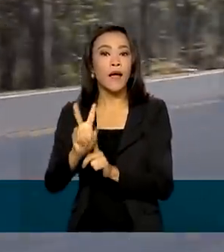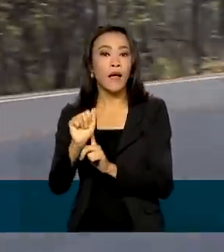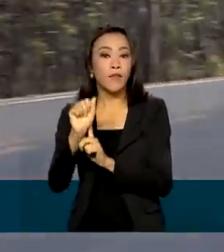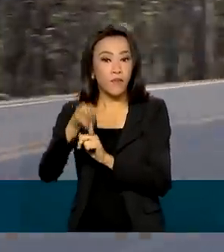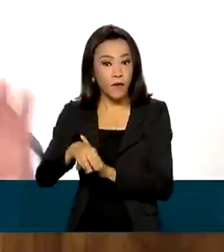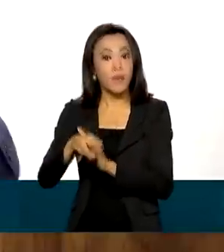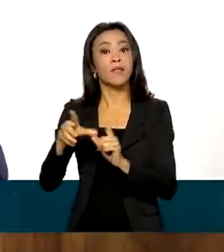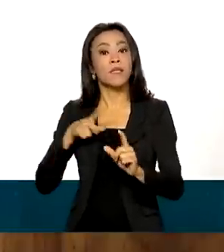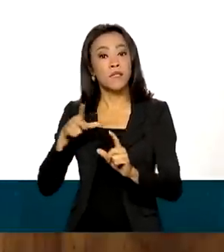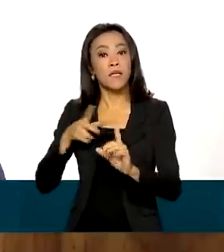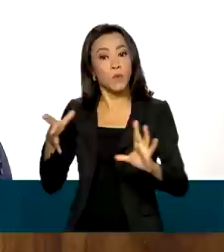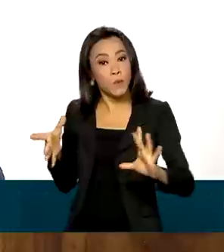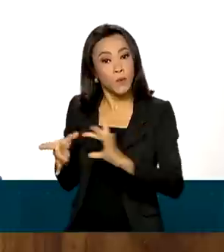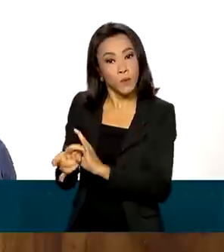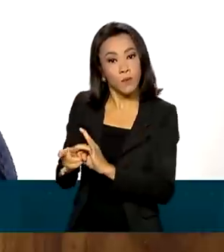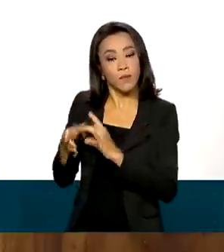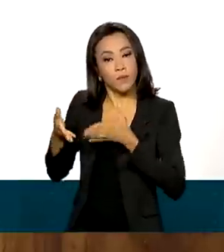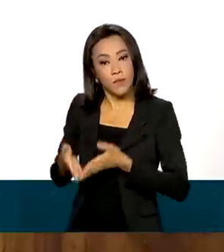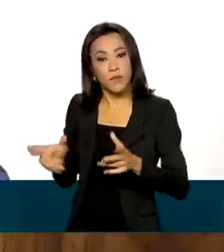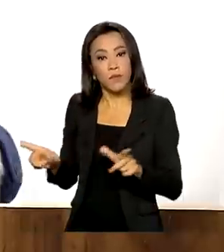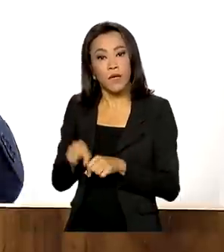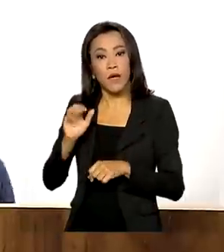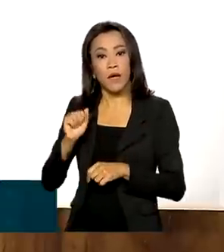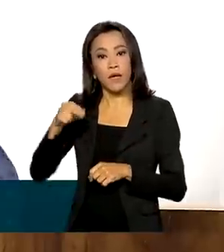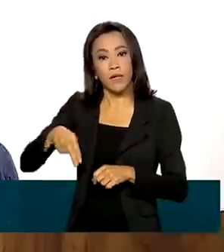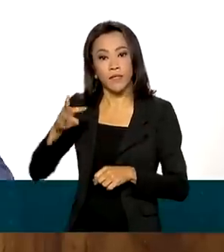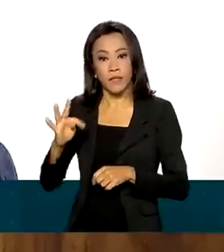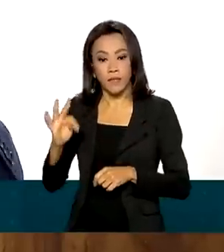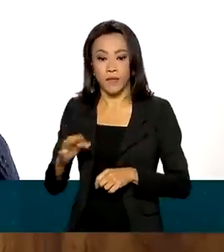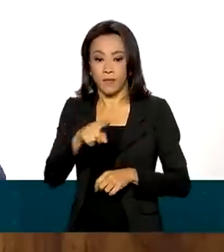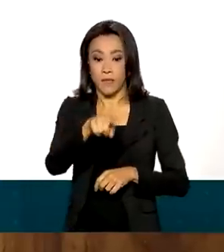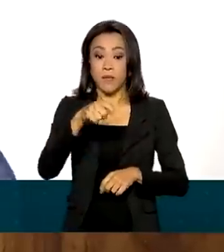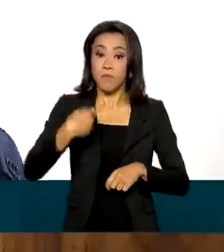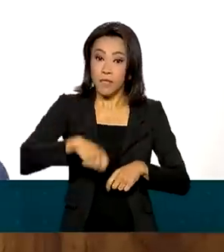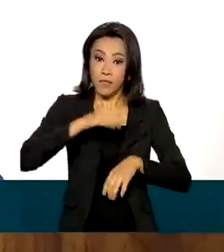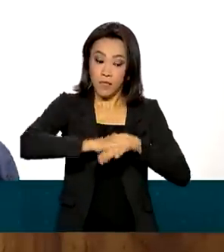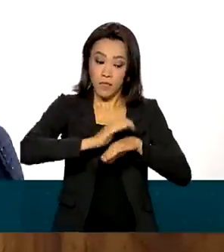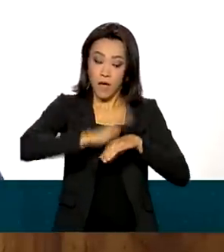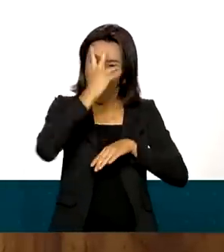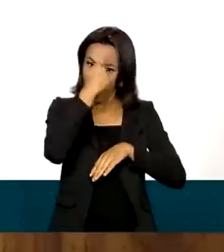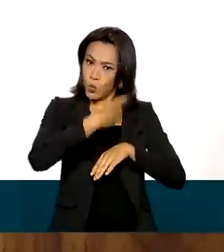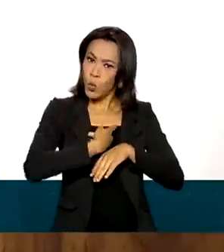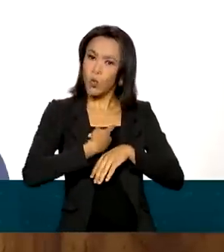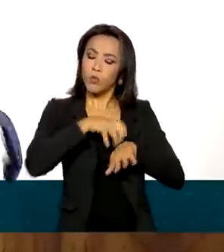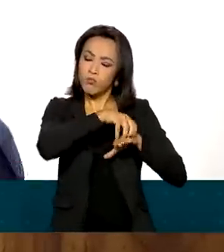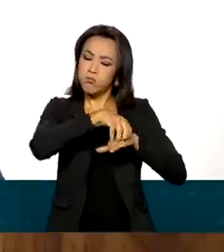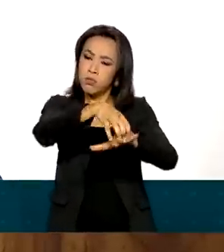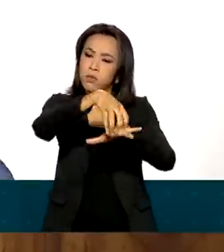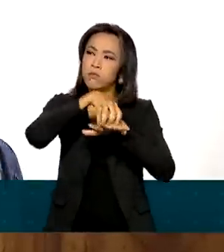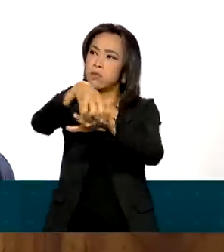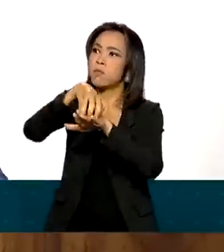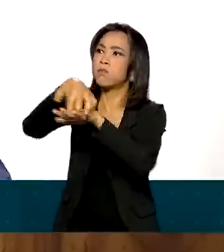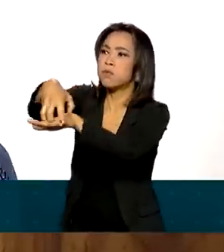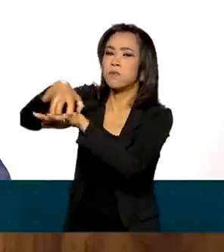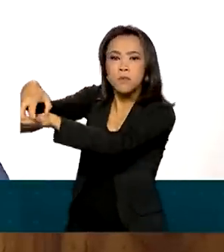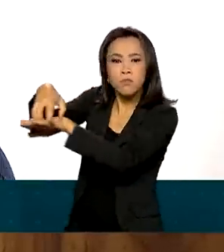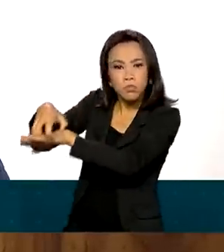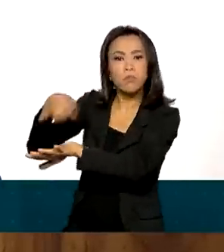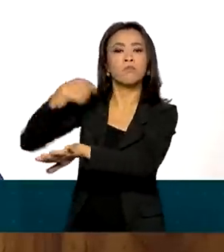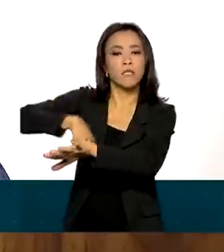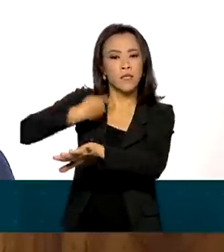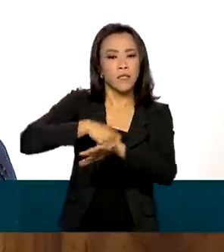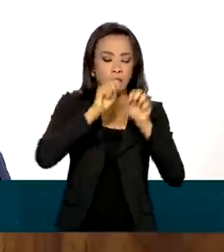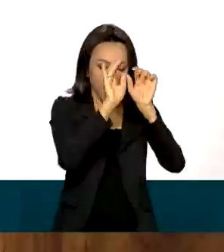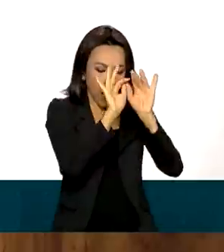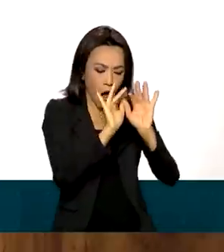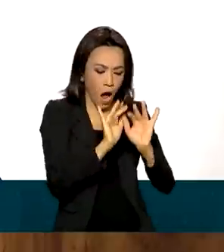NTT. Ele apenas vai autodeclarar que ele é transportador autônomo de cargas, que ele está cadastrado na base da